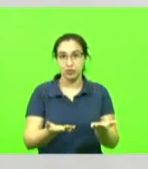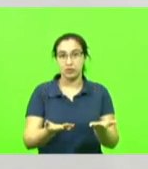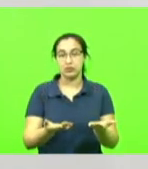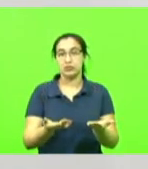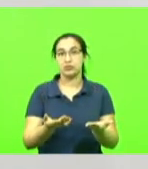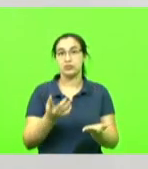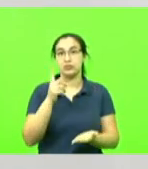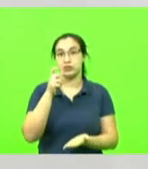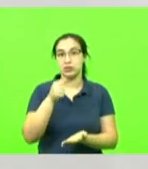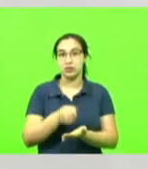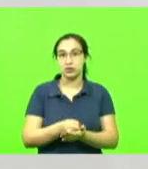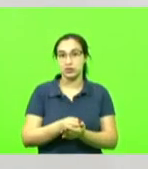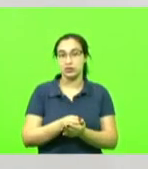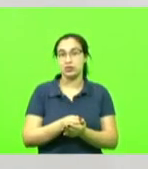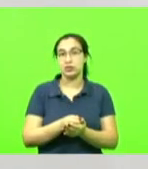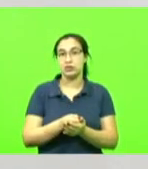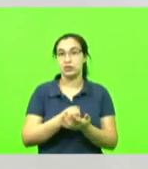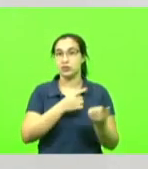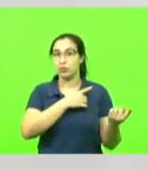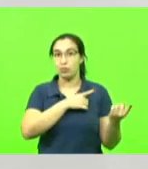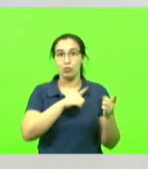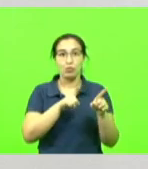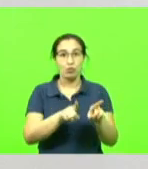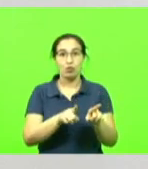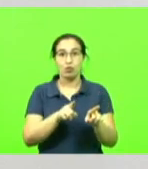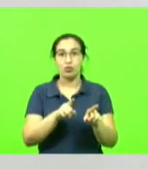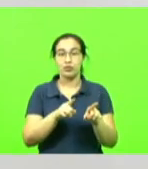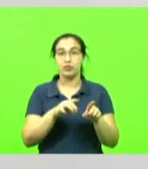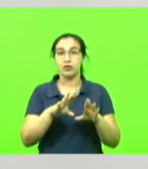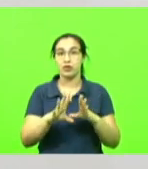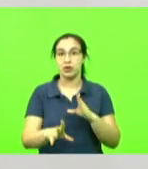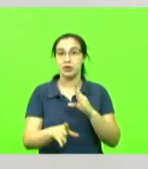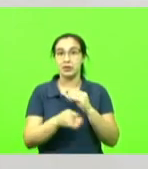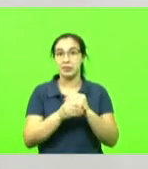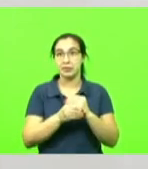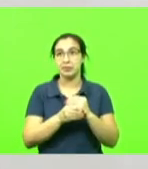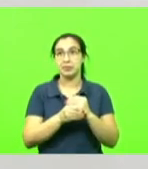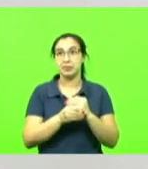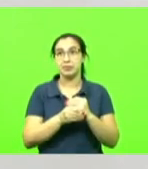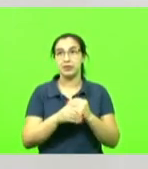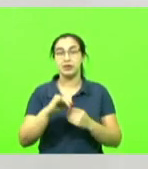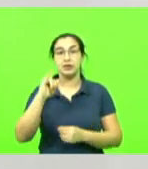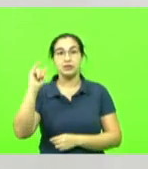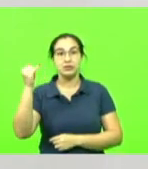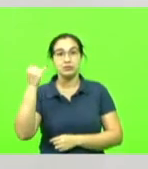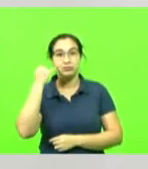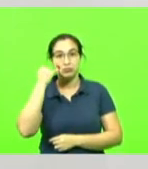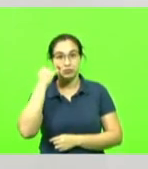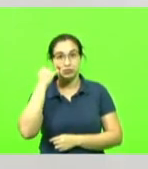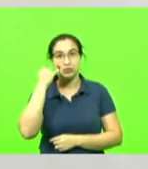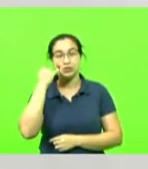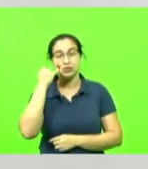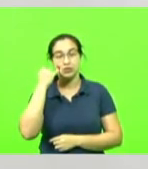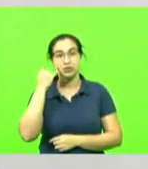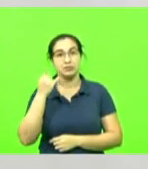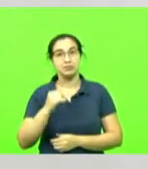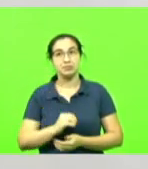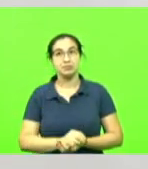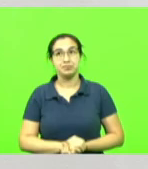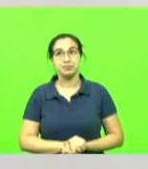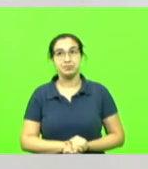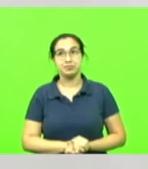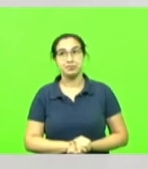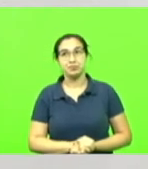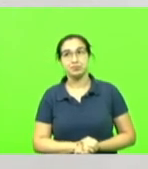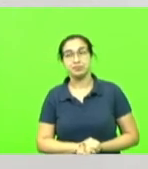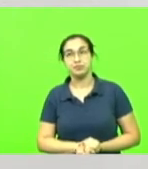que vai ao contrário da emenda apresentada pelo eminente deputado Jesse Lopes, que trata-se da